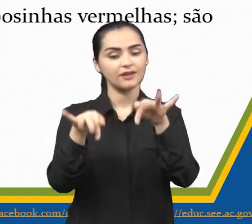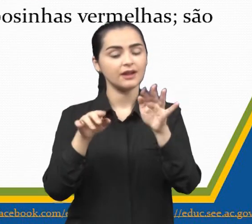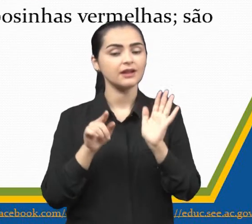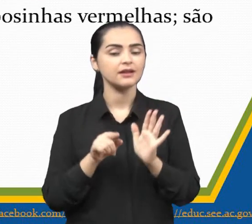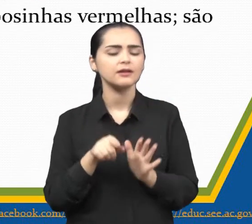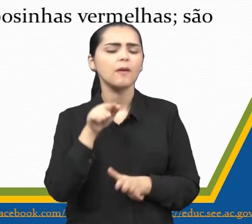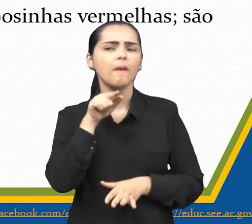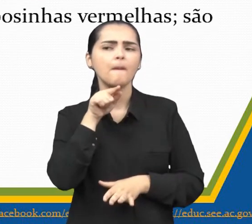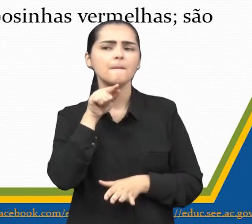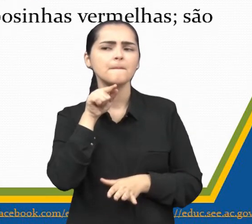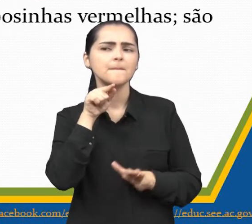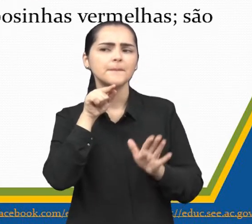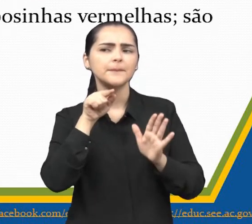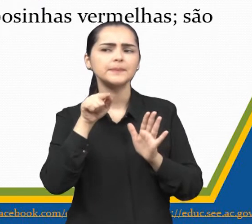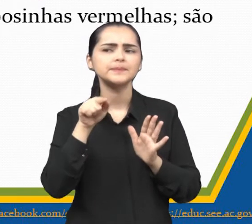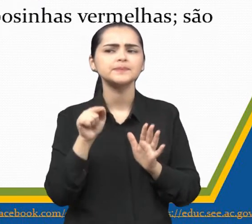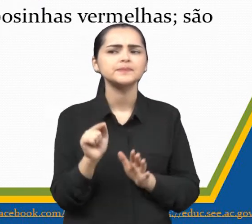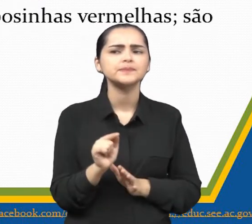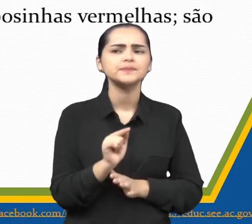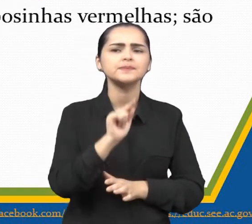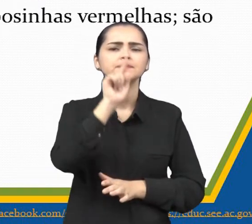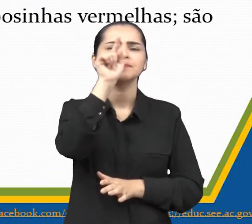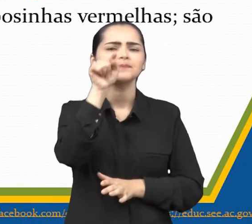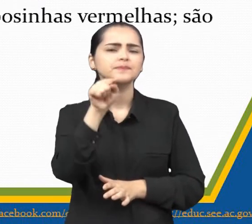exclamação, tá?